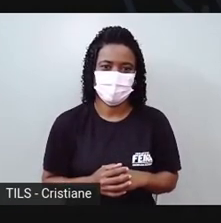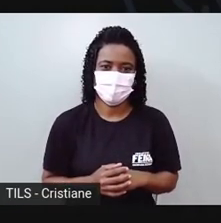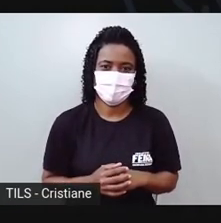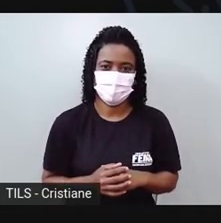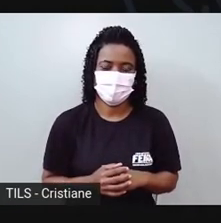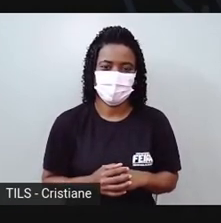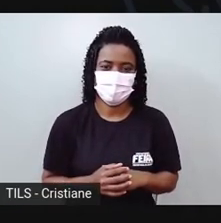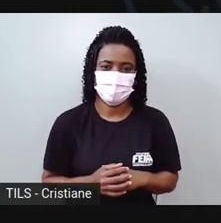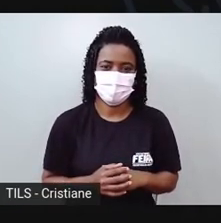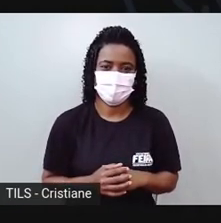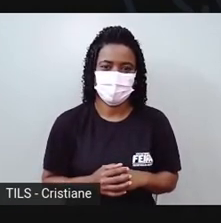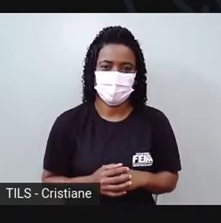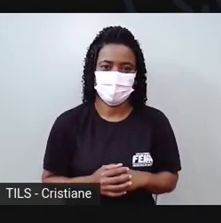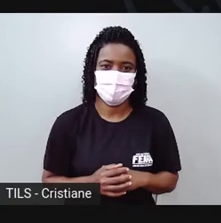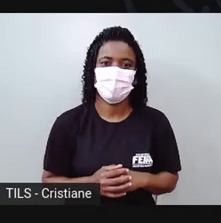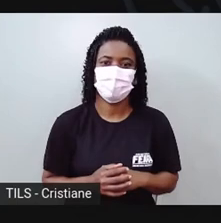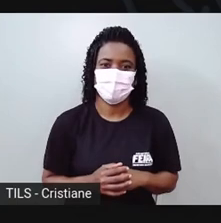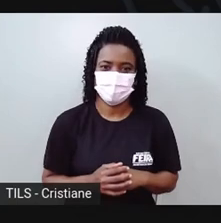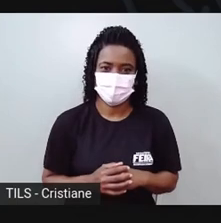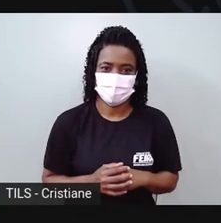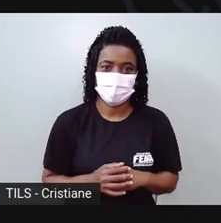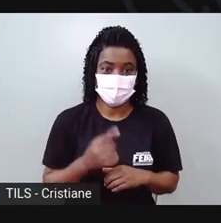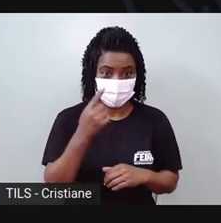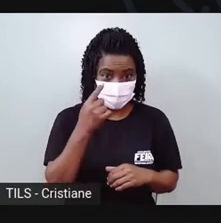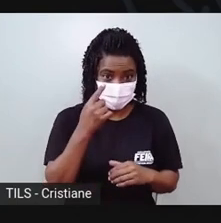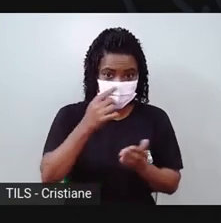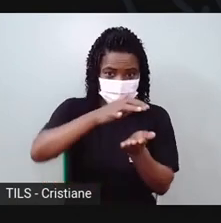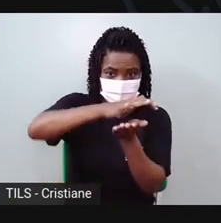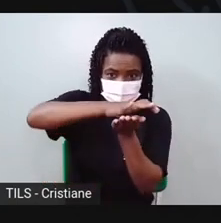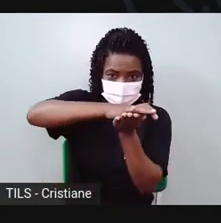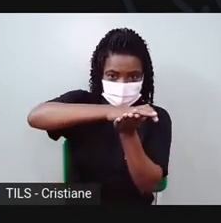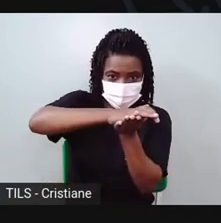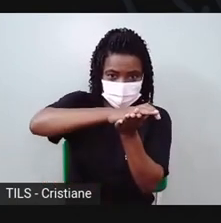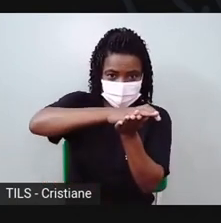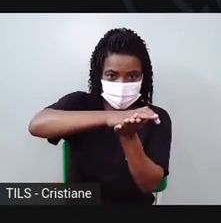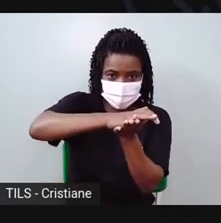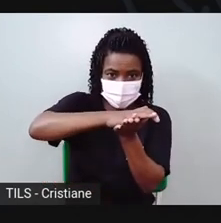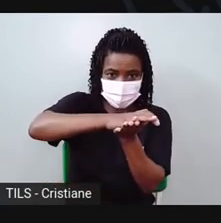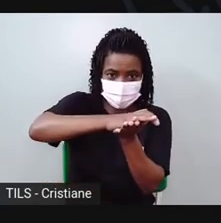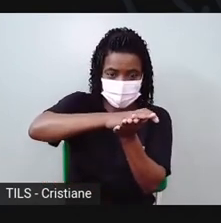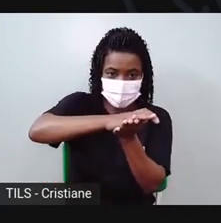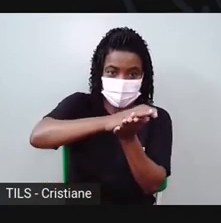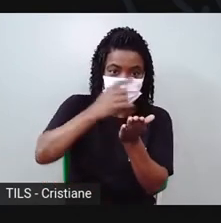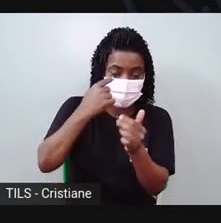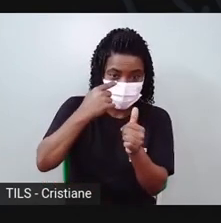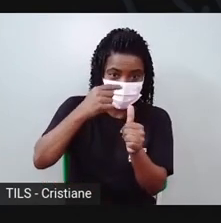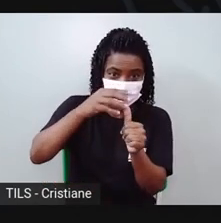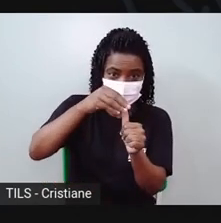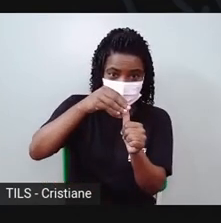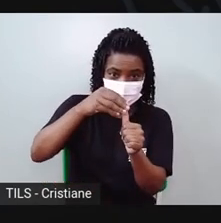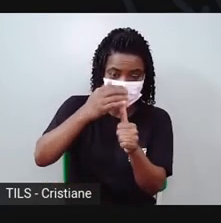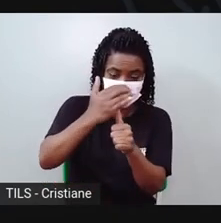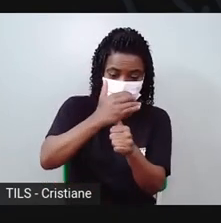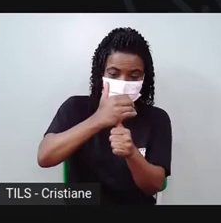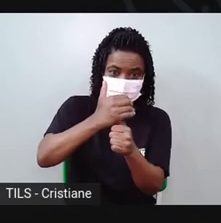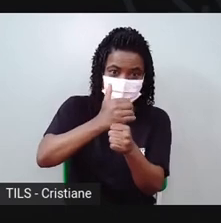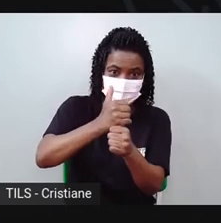apertar embaixo da bolinha, ó, no dedão, está vendo?